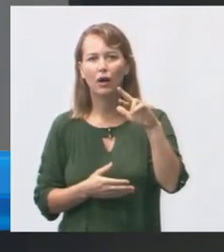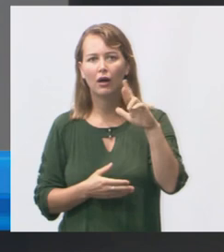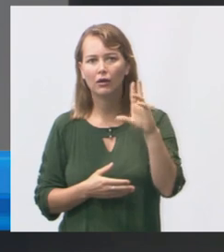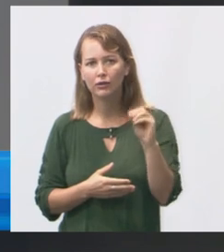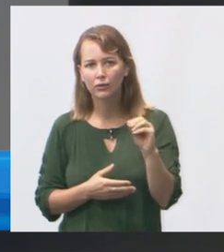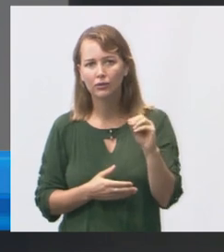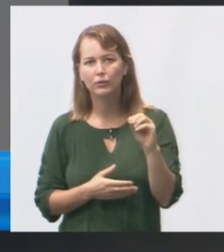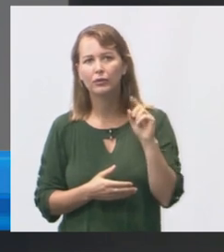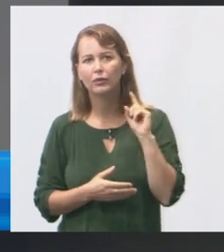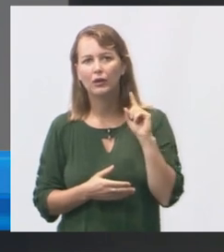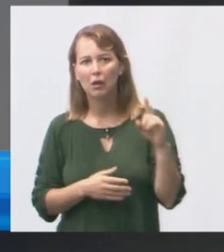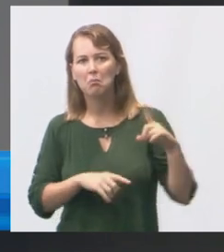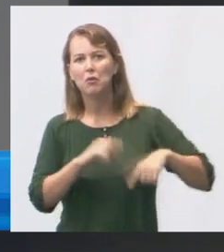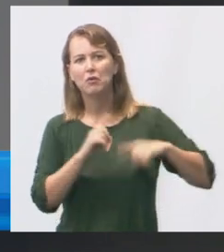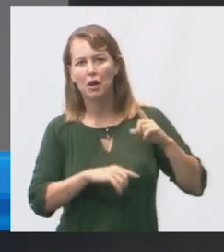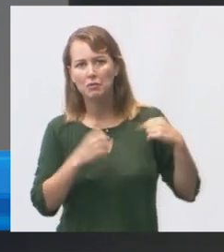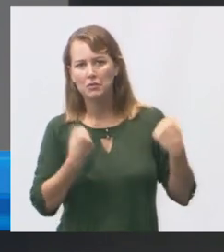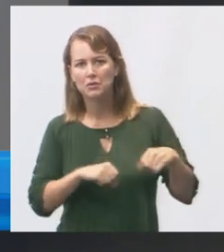mobiliário está precisando